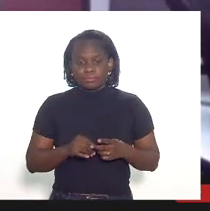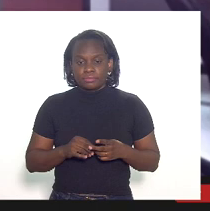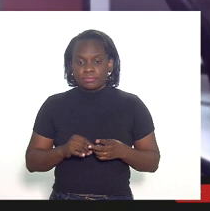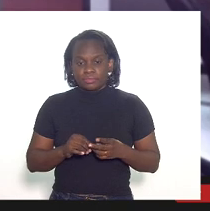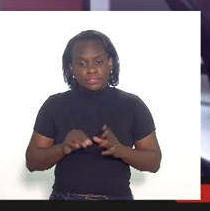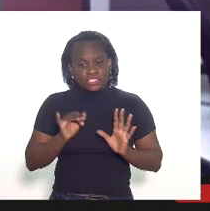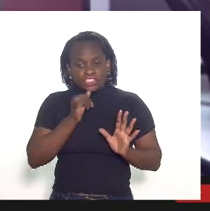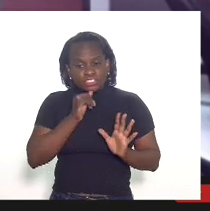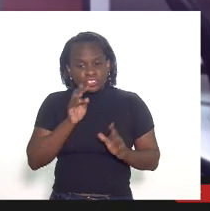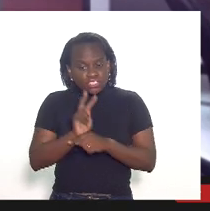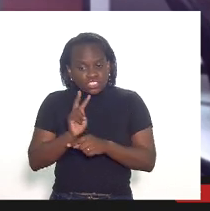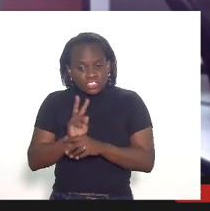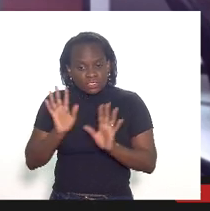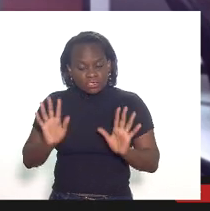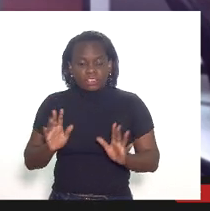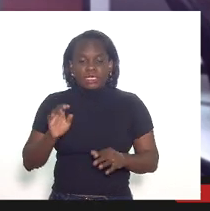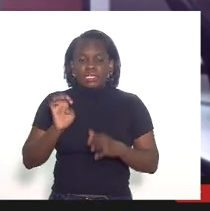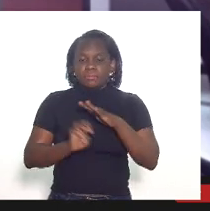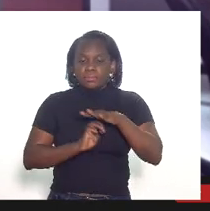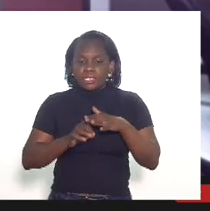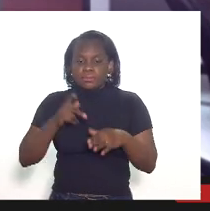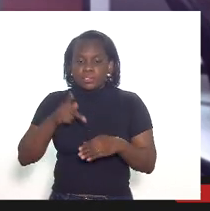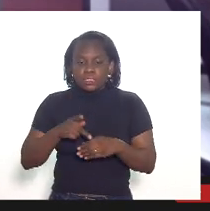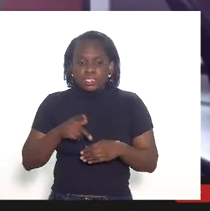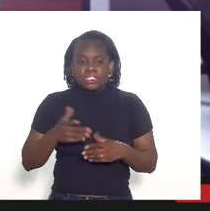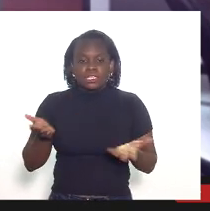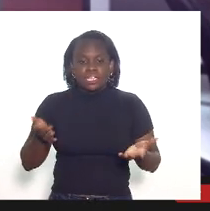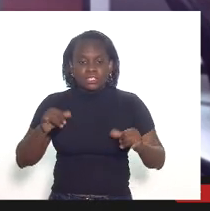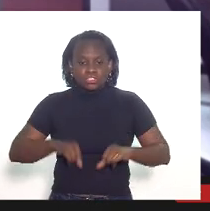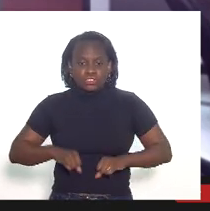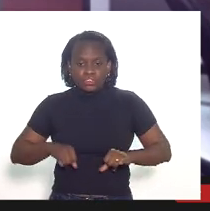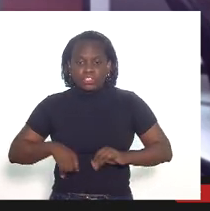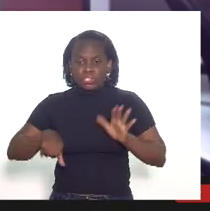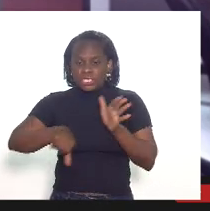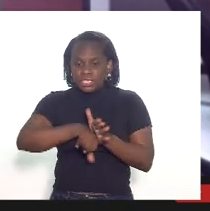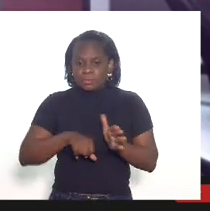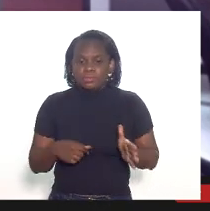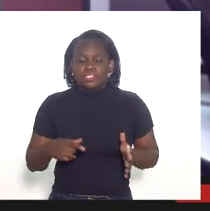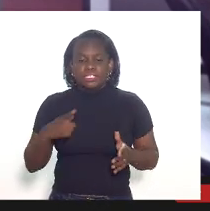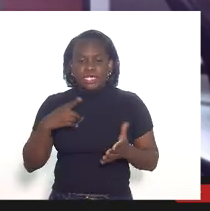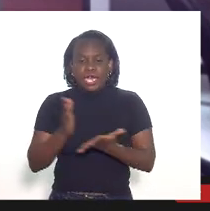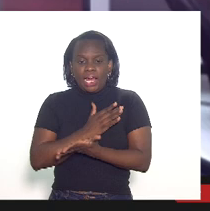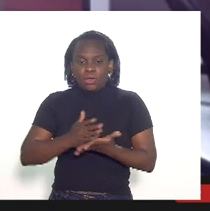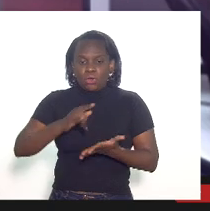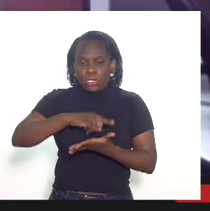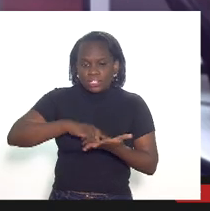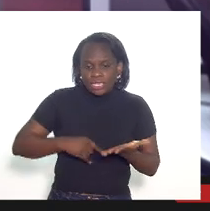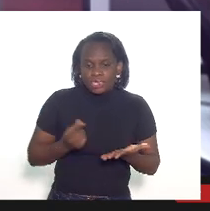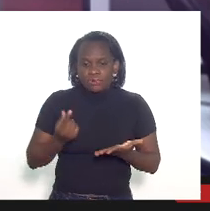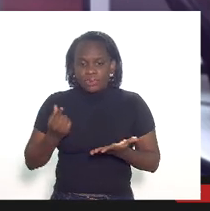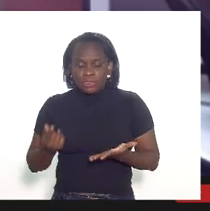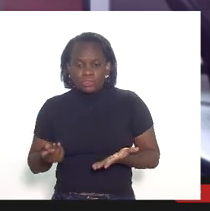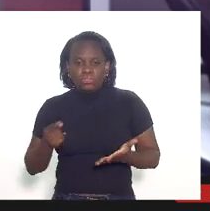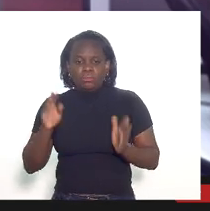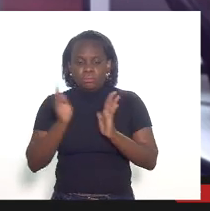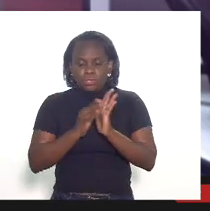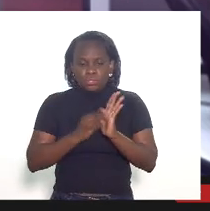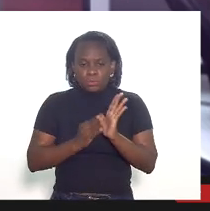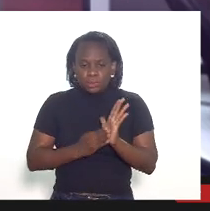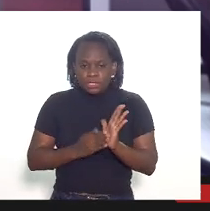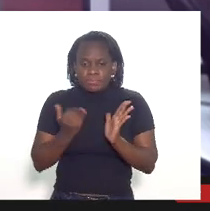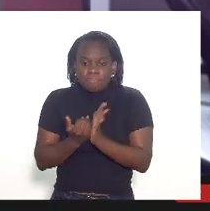fictício empresa petrolífera foi vítima da prática de crimes verificou-se alguns contratos cujos valores foram fixados